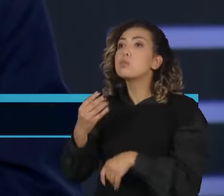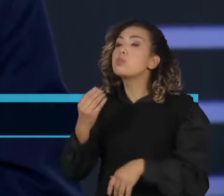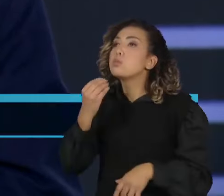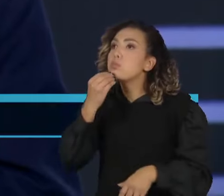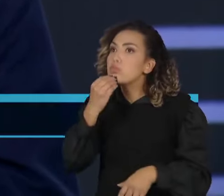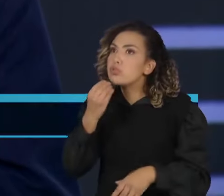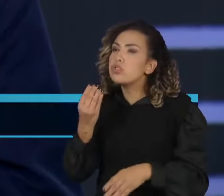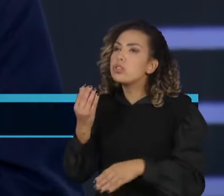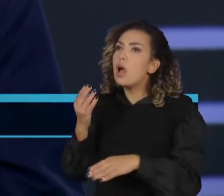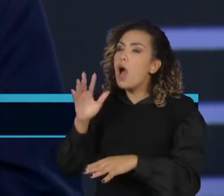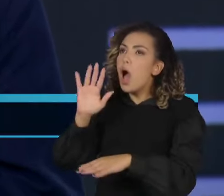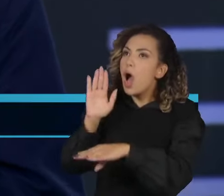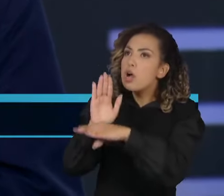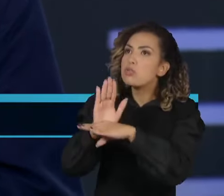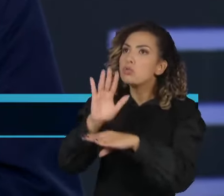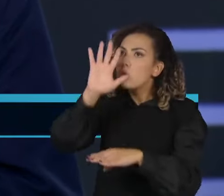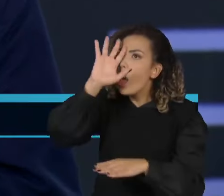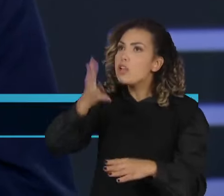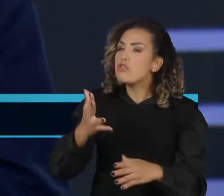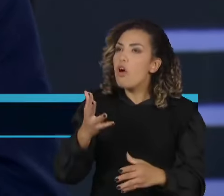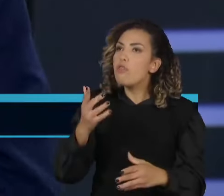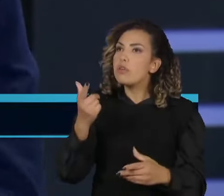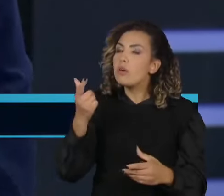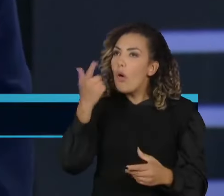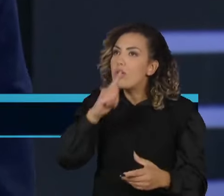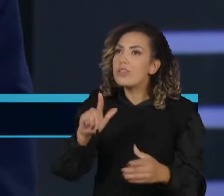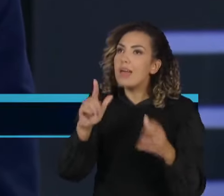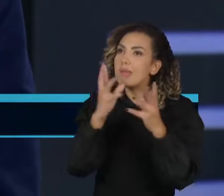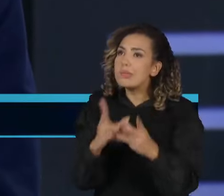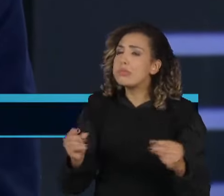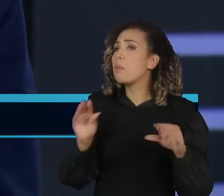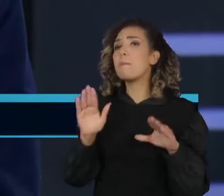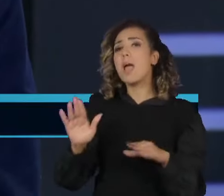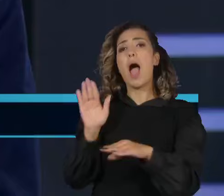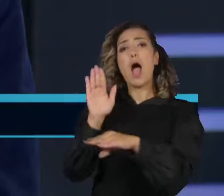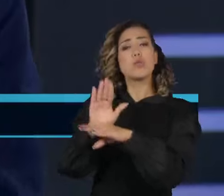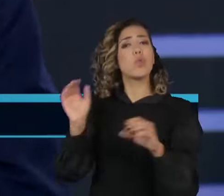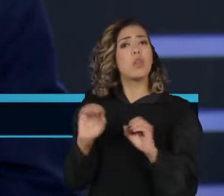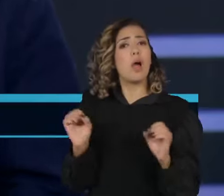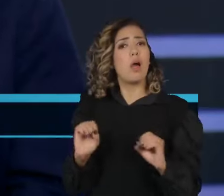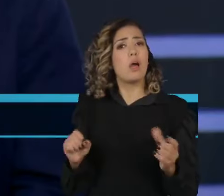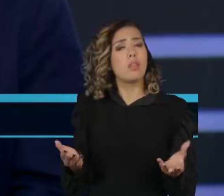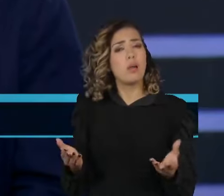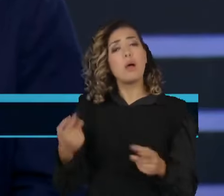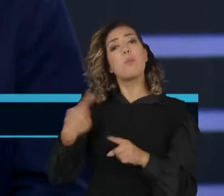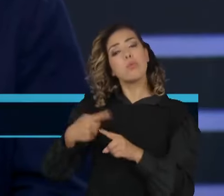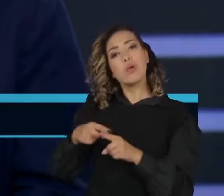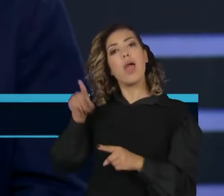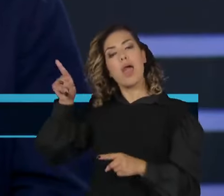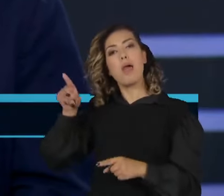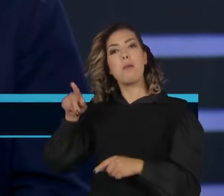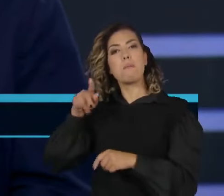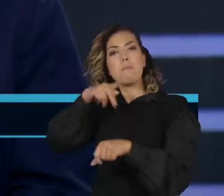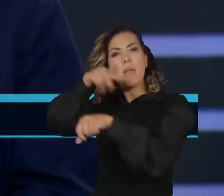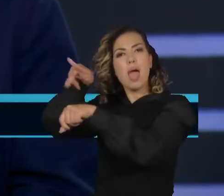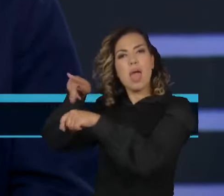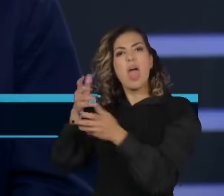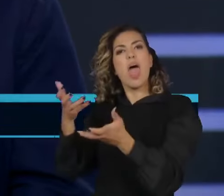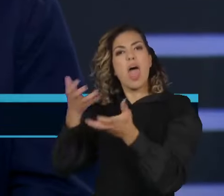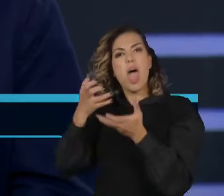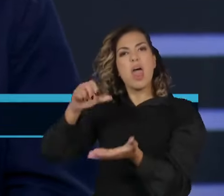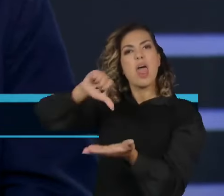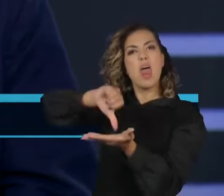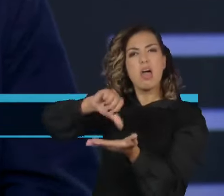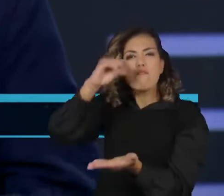imediato, não fazem. Por quê? Porque interessa a esses países enfraquecer o Irã e, portanto,